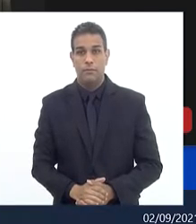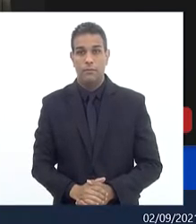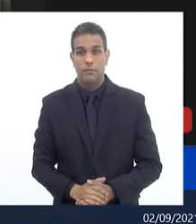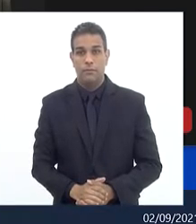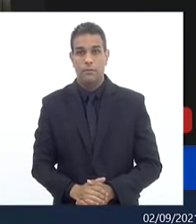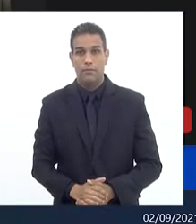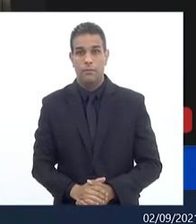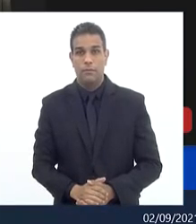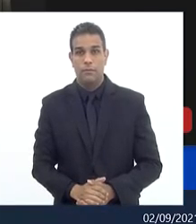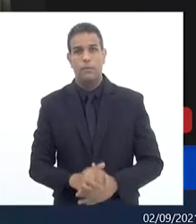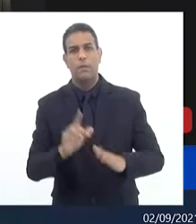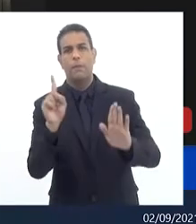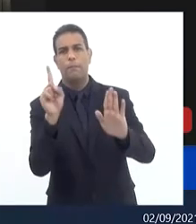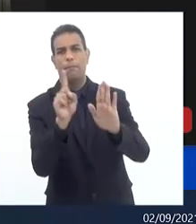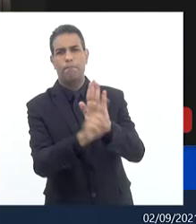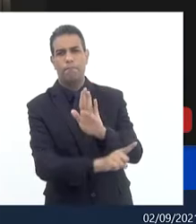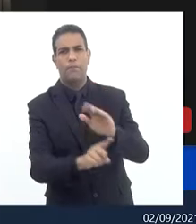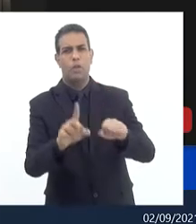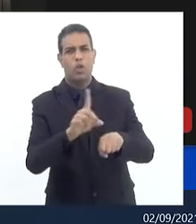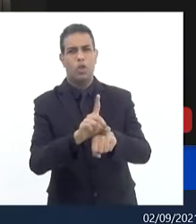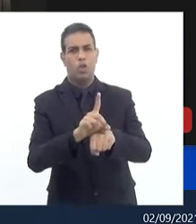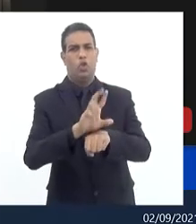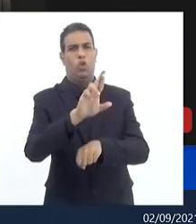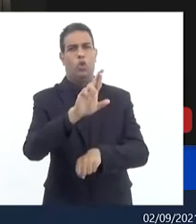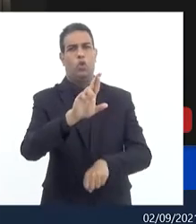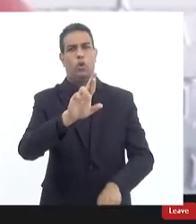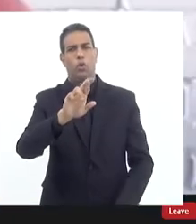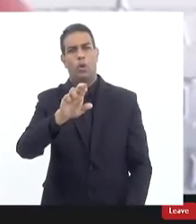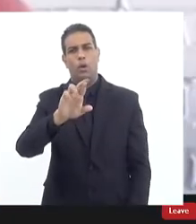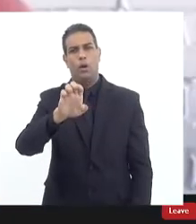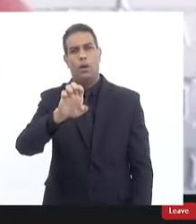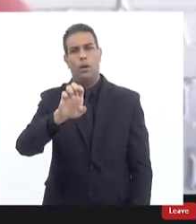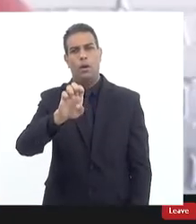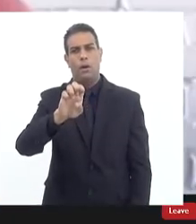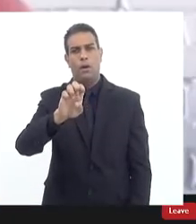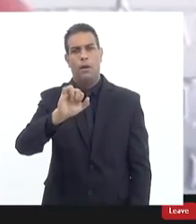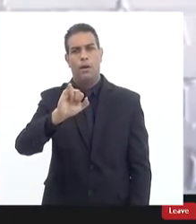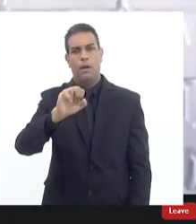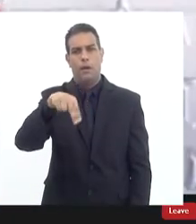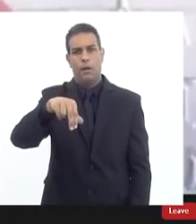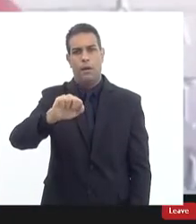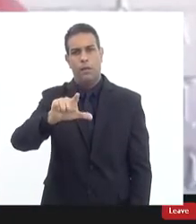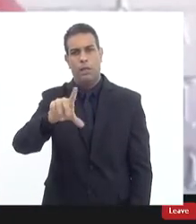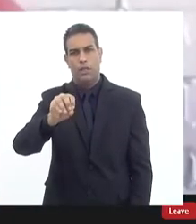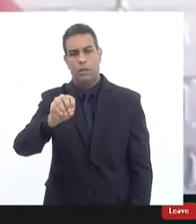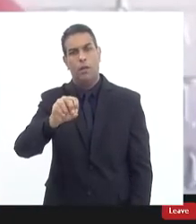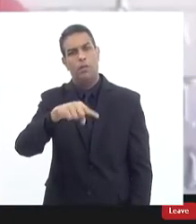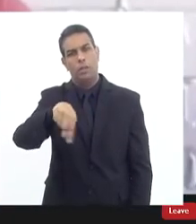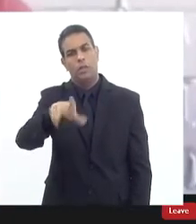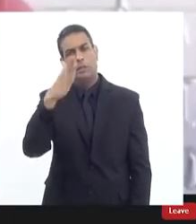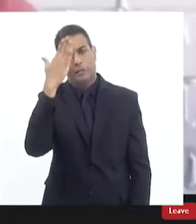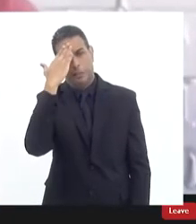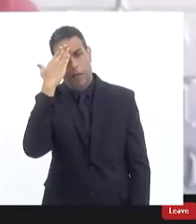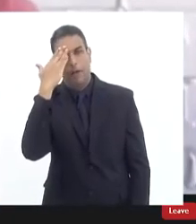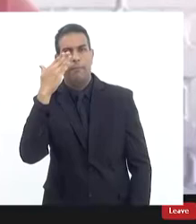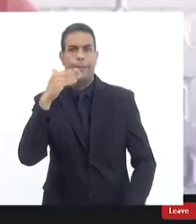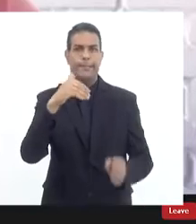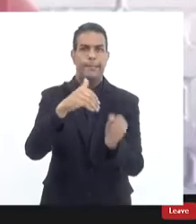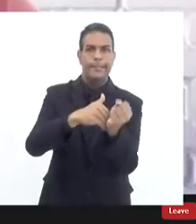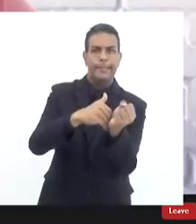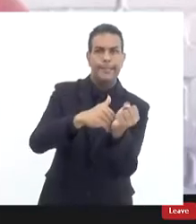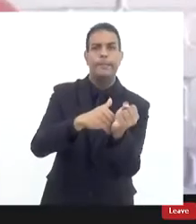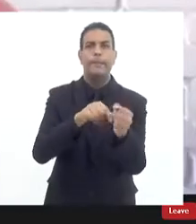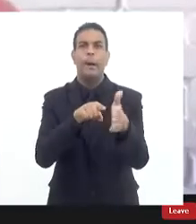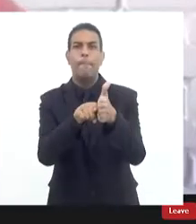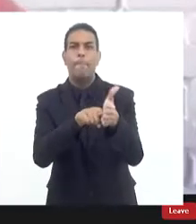doutor Reinaldo de fato sabemos da imposição do sigilo e sabemos aqui enquanto